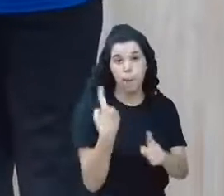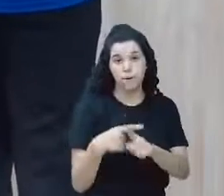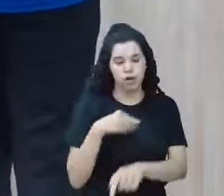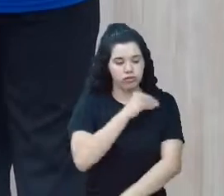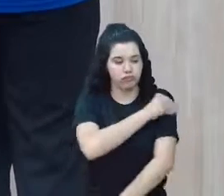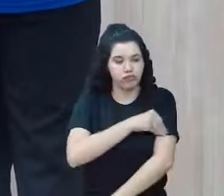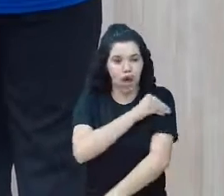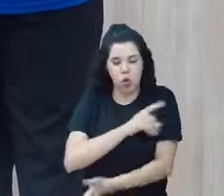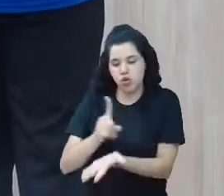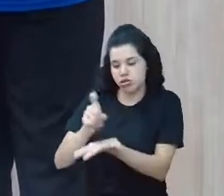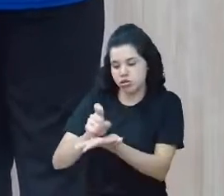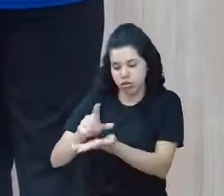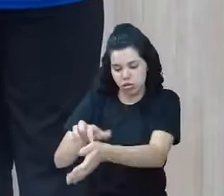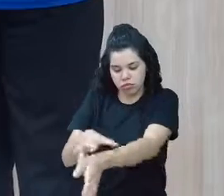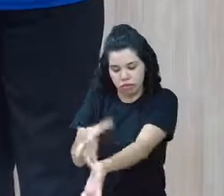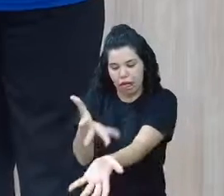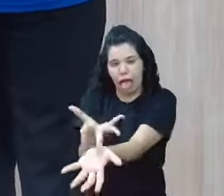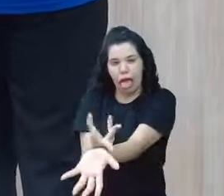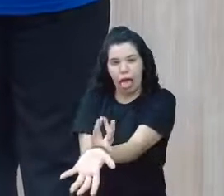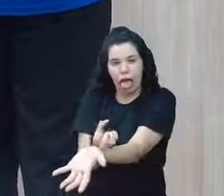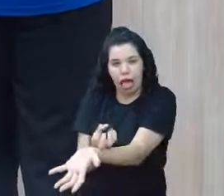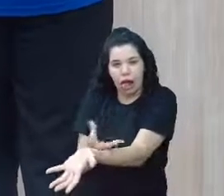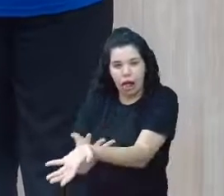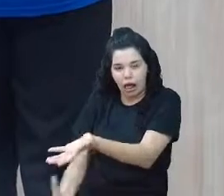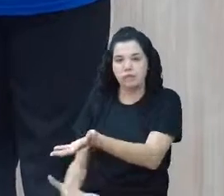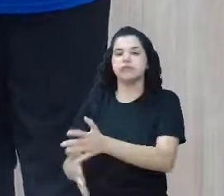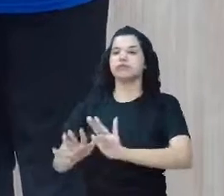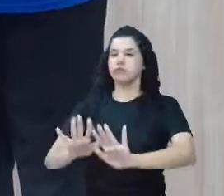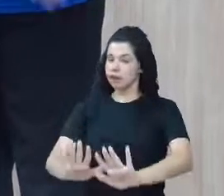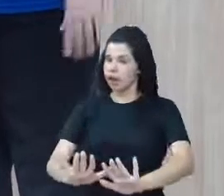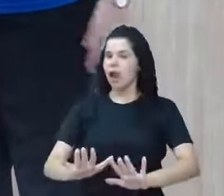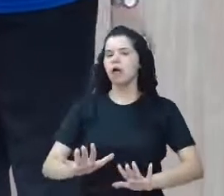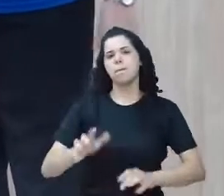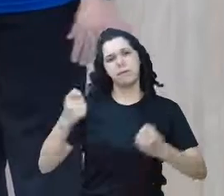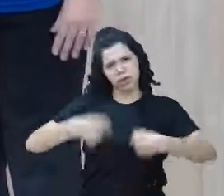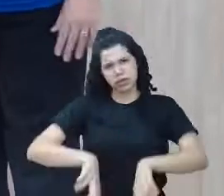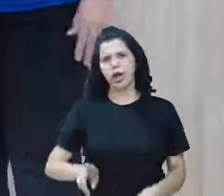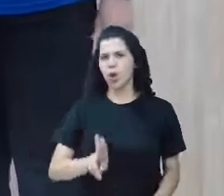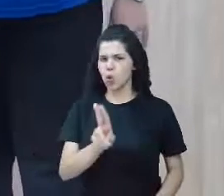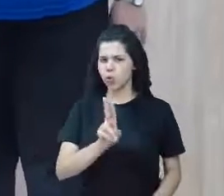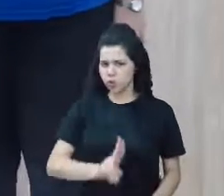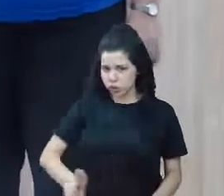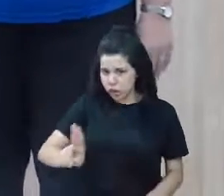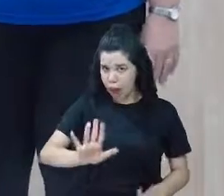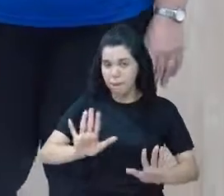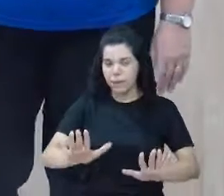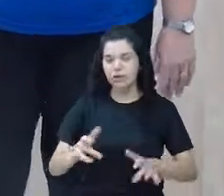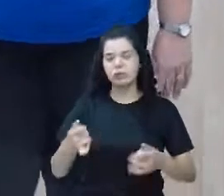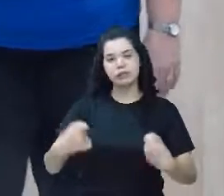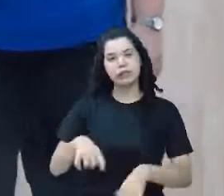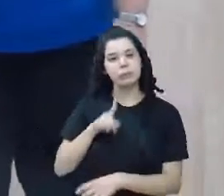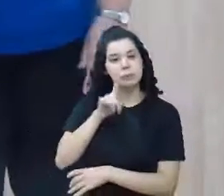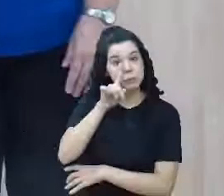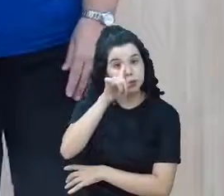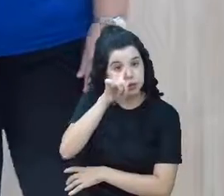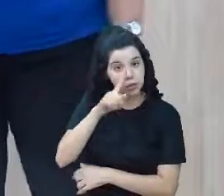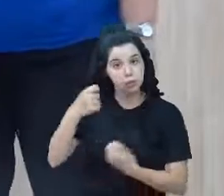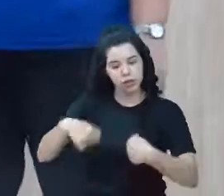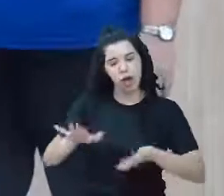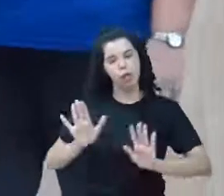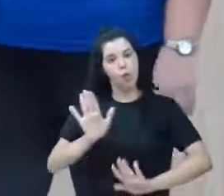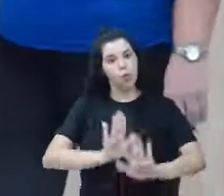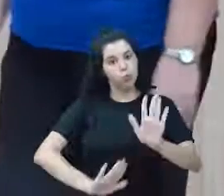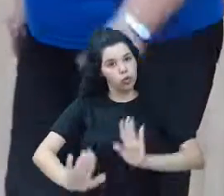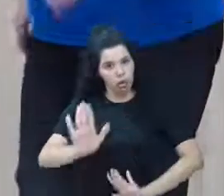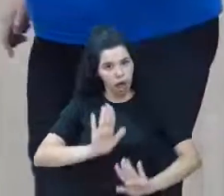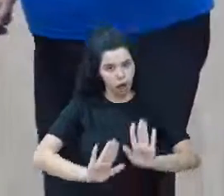necessário neste momento de pandemia. Porém, há o risco da periculosidade em nosso corpo e em